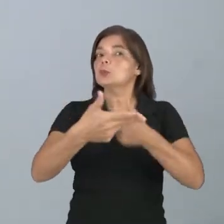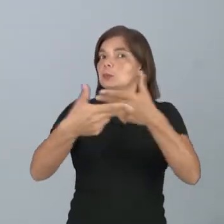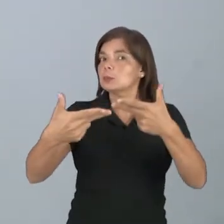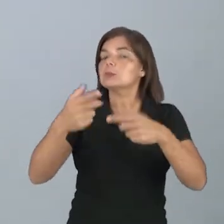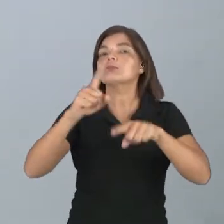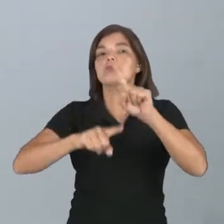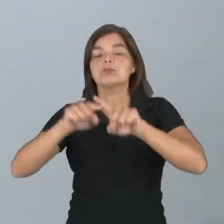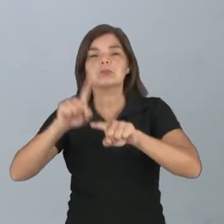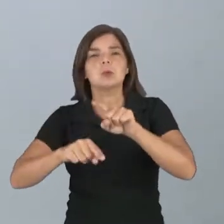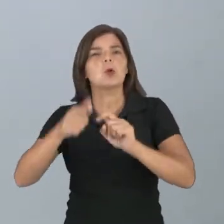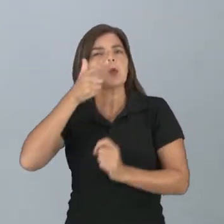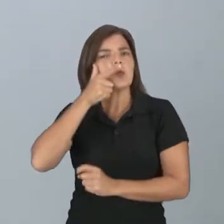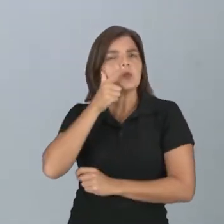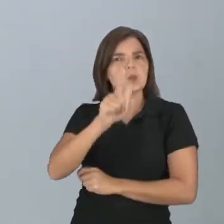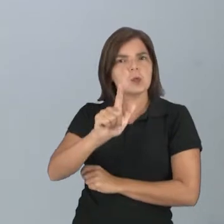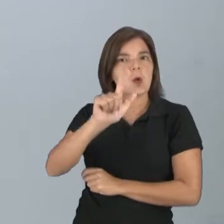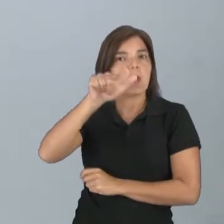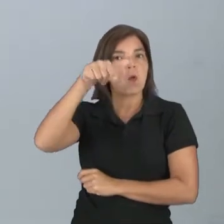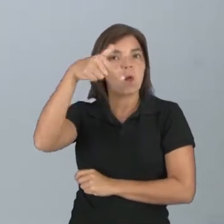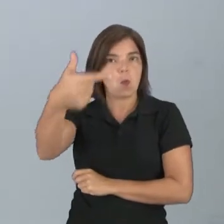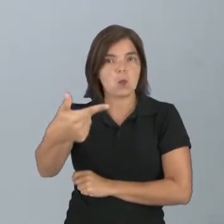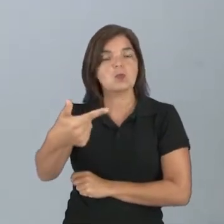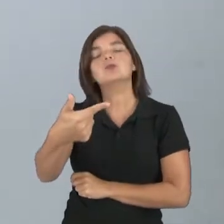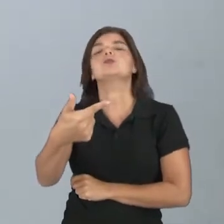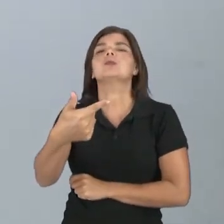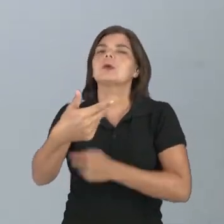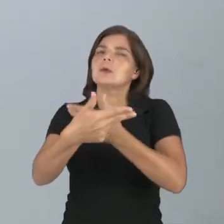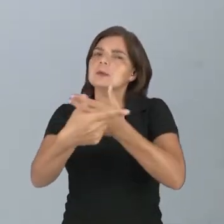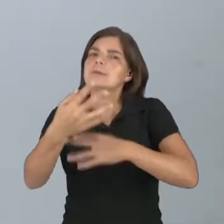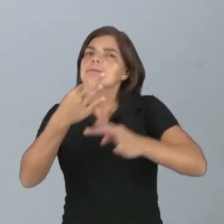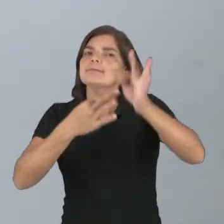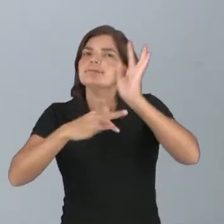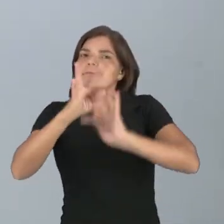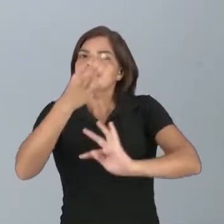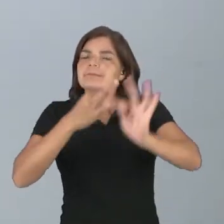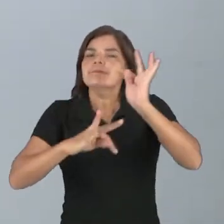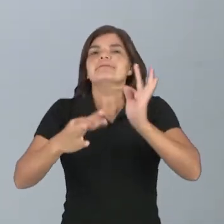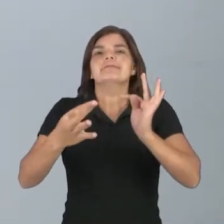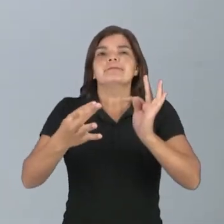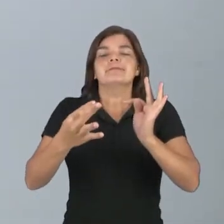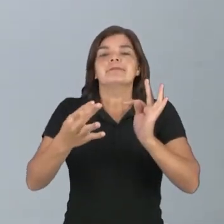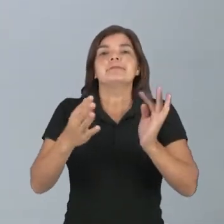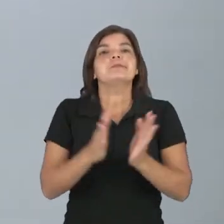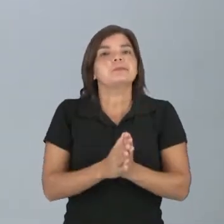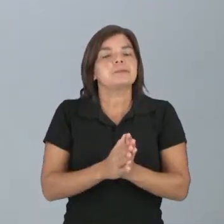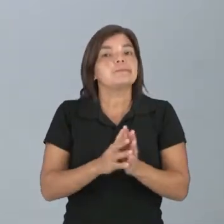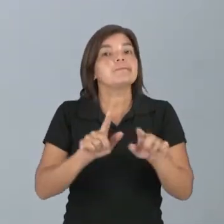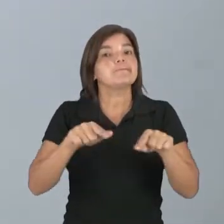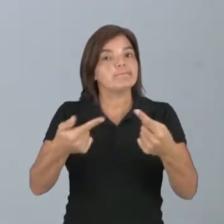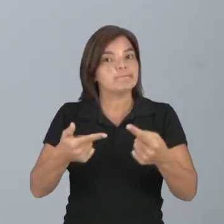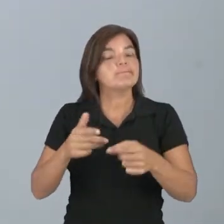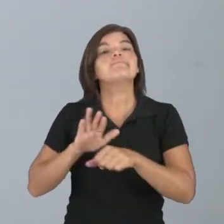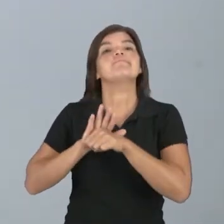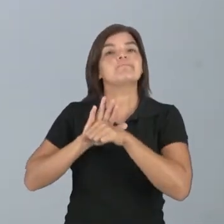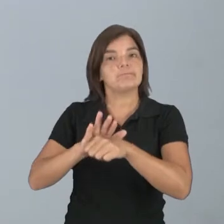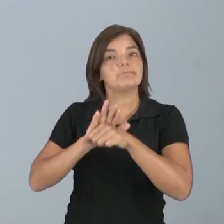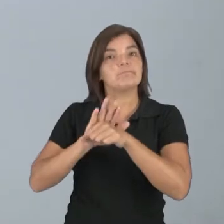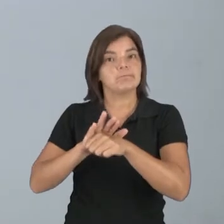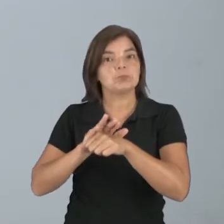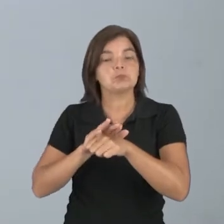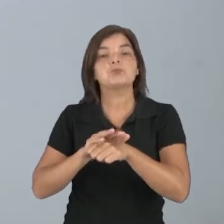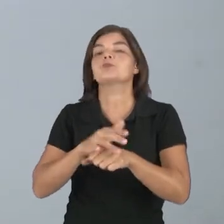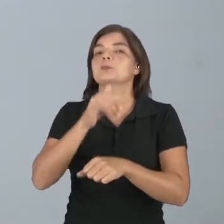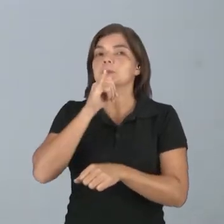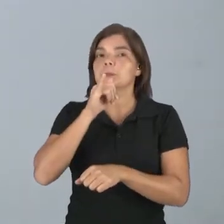Quando conseguem dominar outros instrumentos, outras tecnologias que impulsionavam determinadas